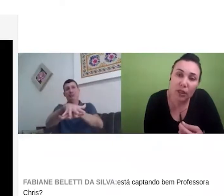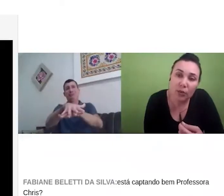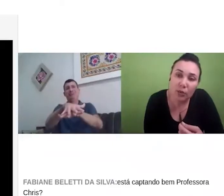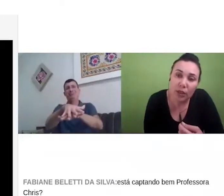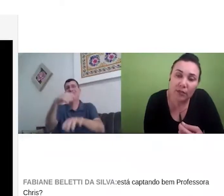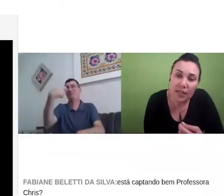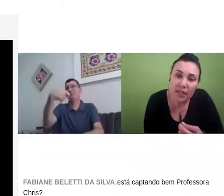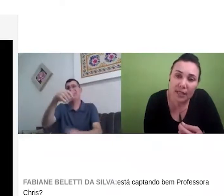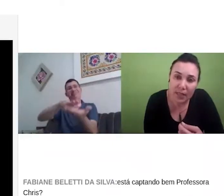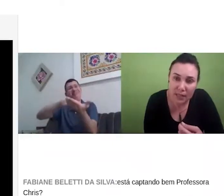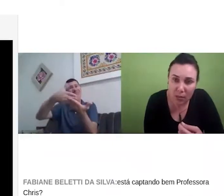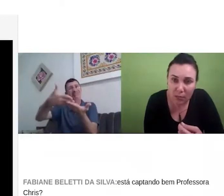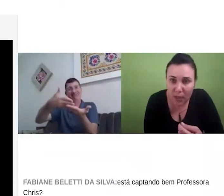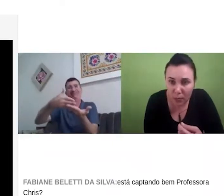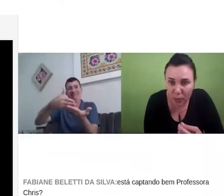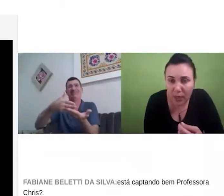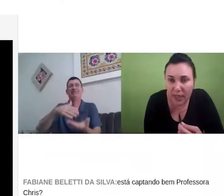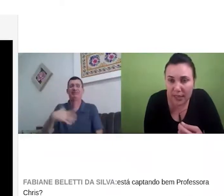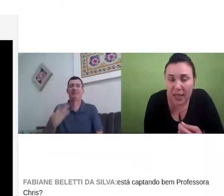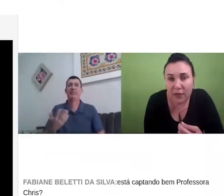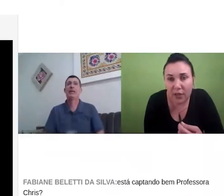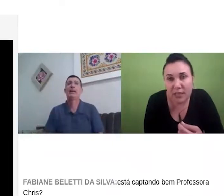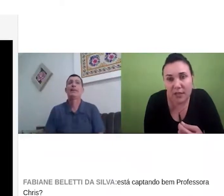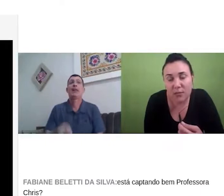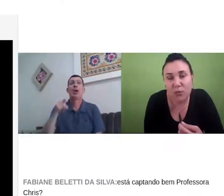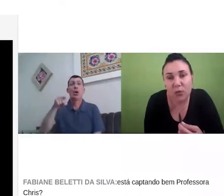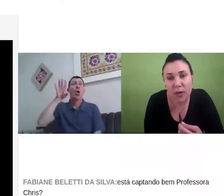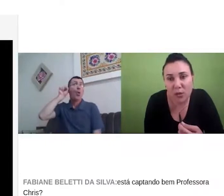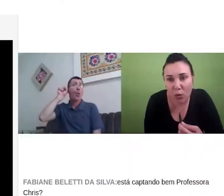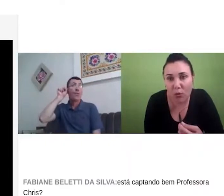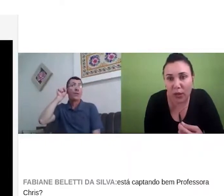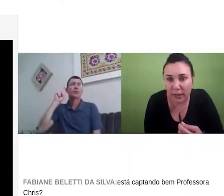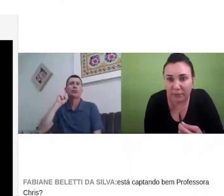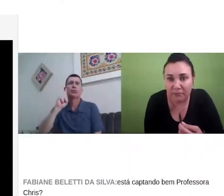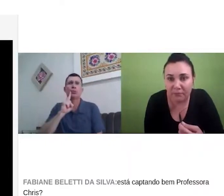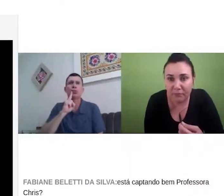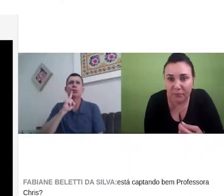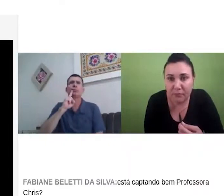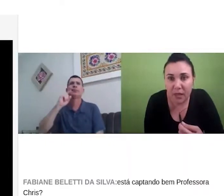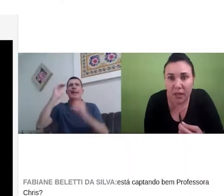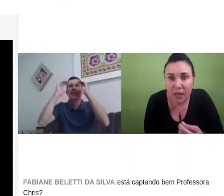então o tradutor tem que fazer essa adaptação para o português que fica às vezes muito mais longa, né?